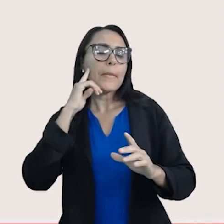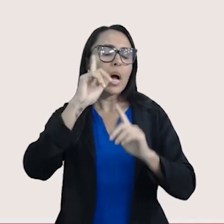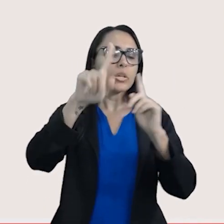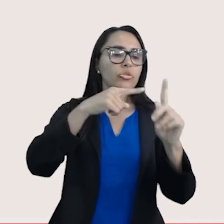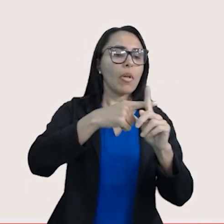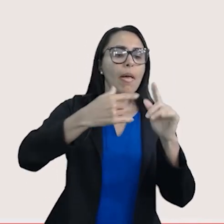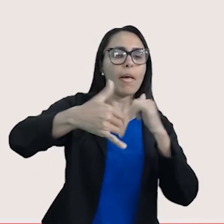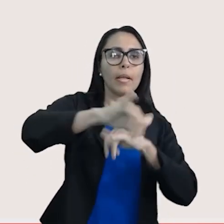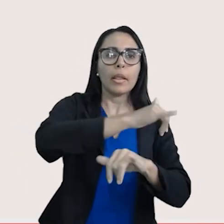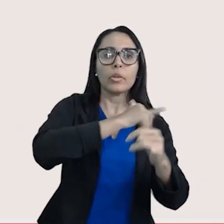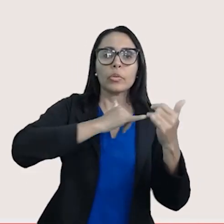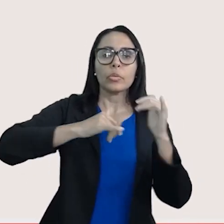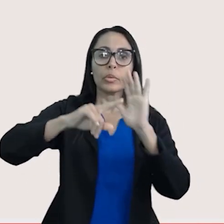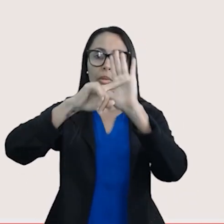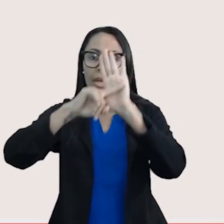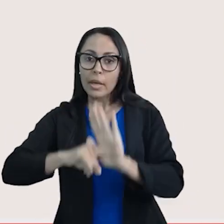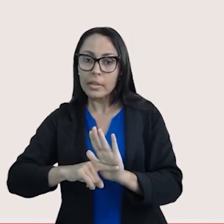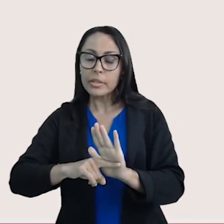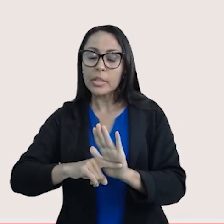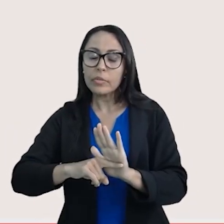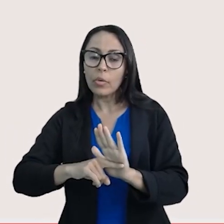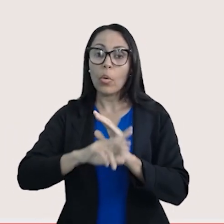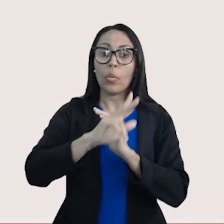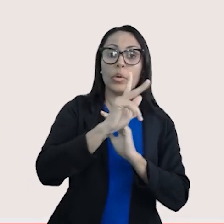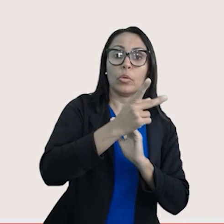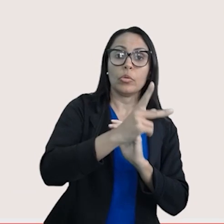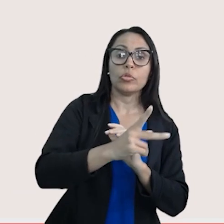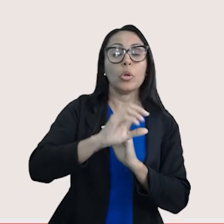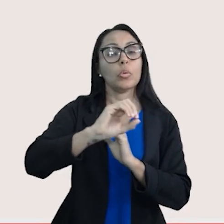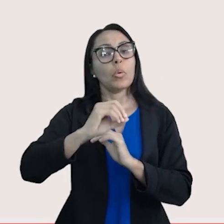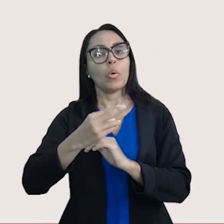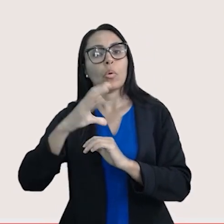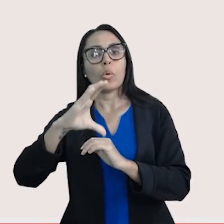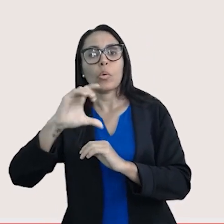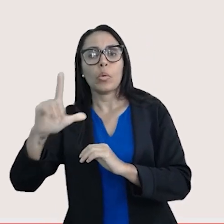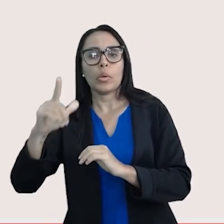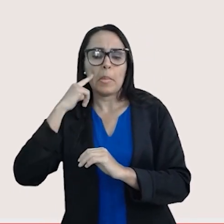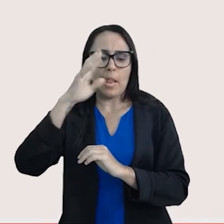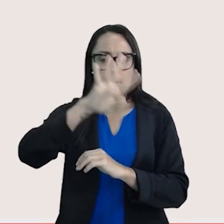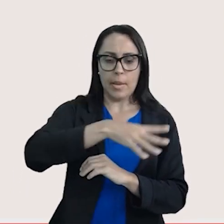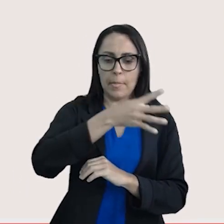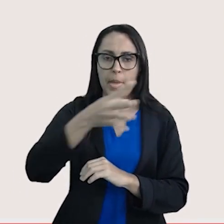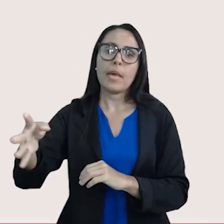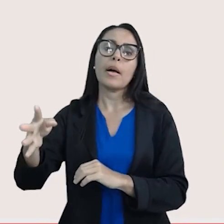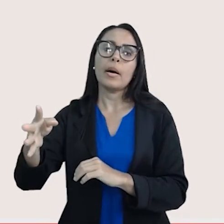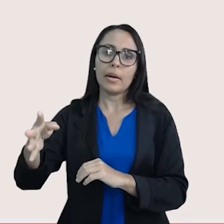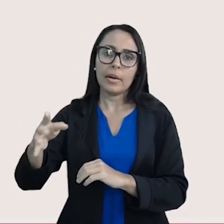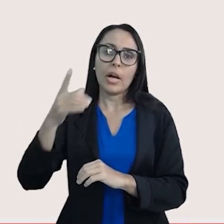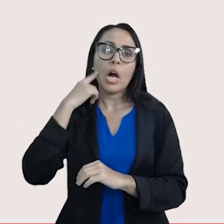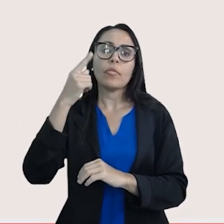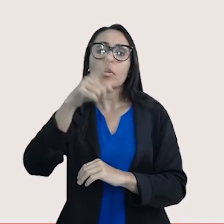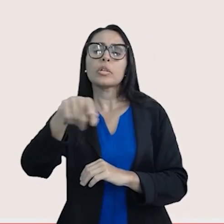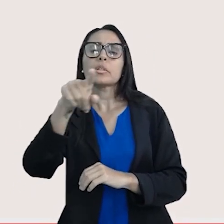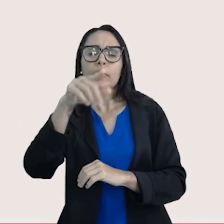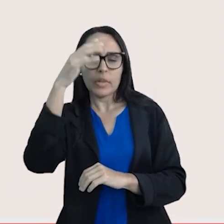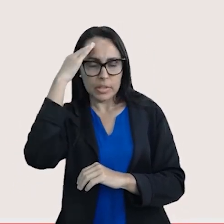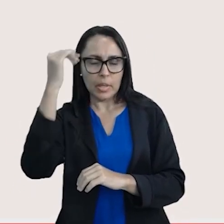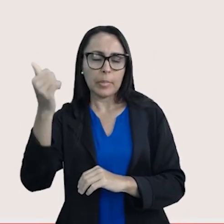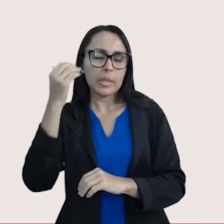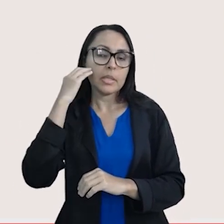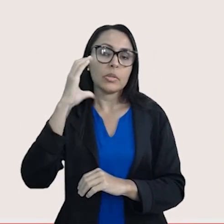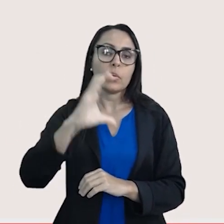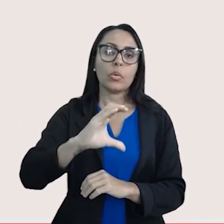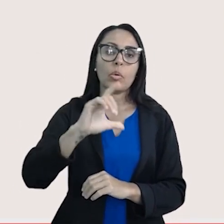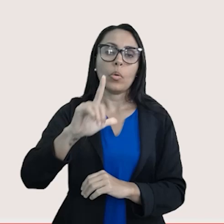eletronegativo? O hidrogênio ou o cloro? E pela tabela de eletronegatividade, você vai saber que o